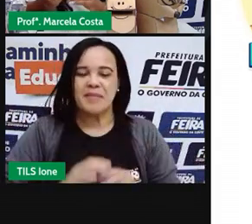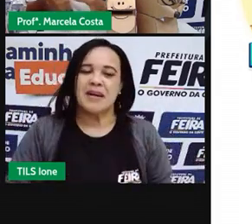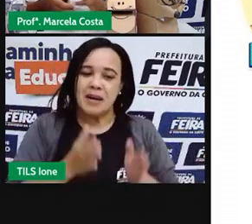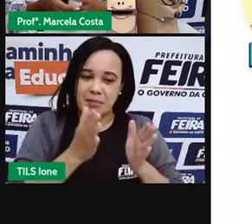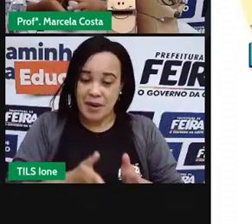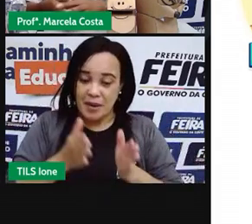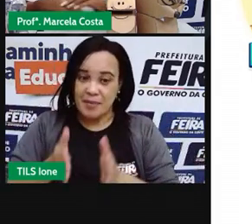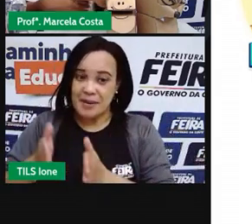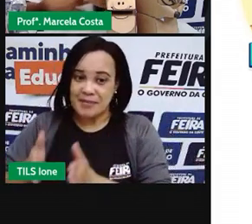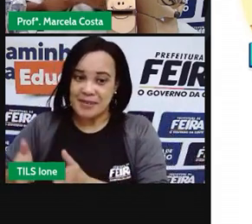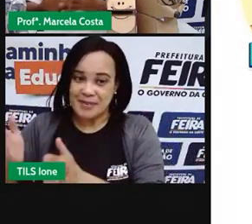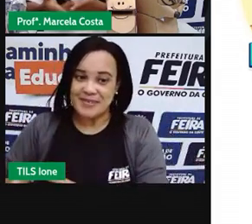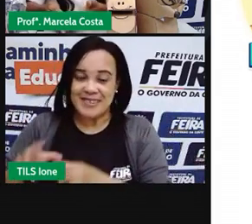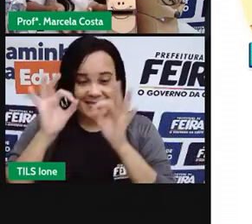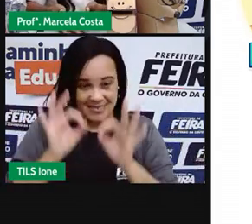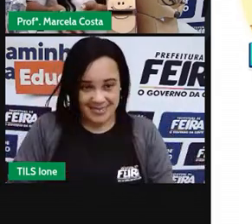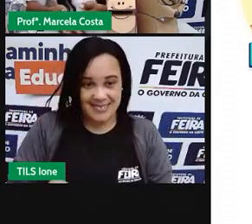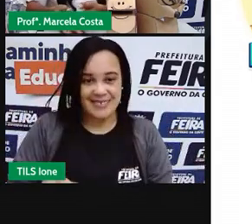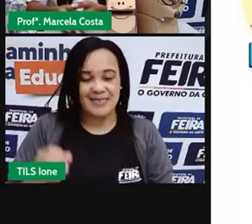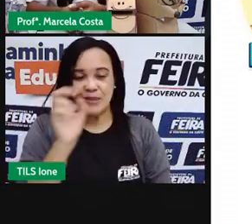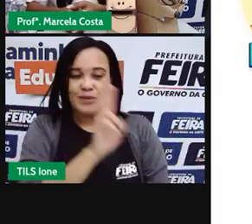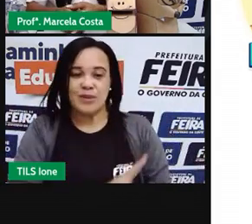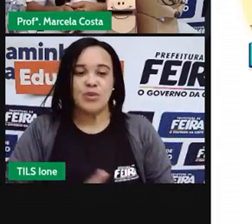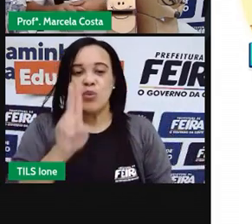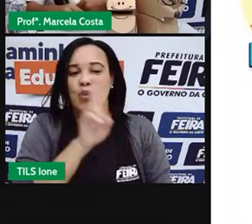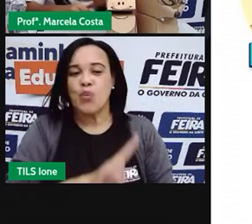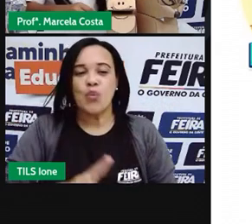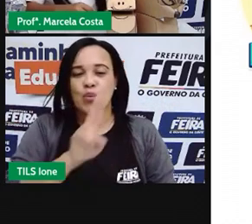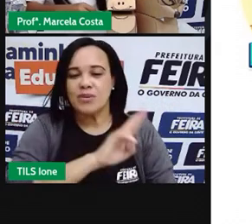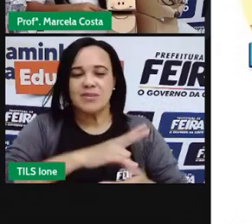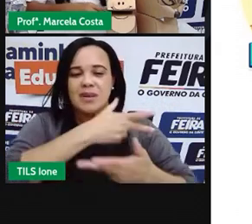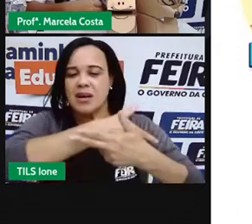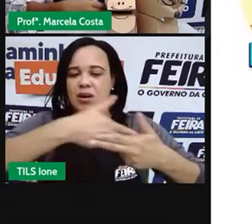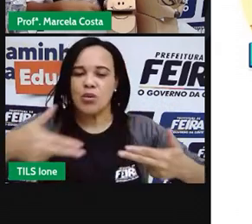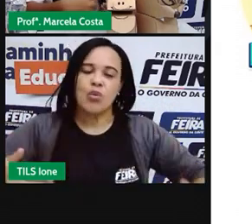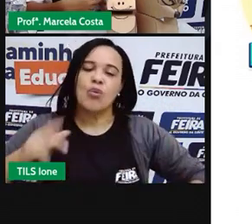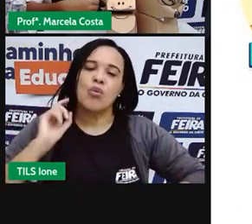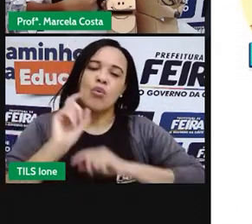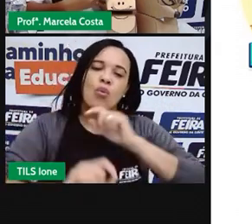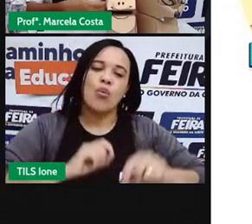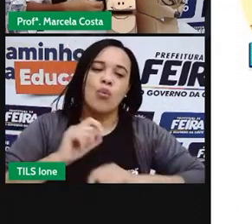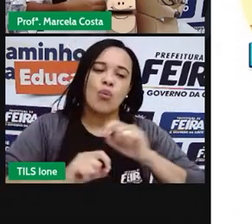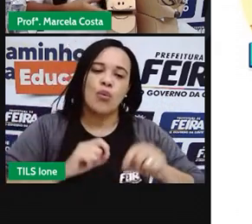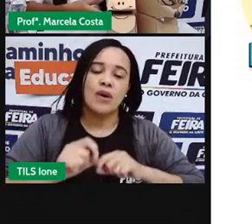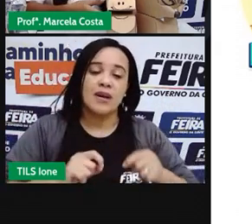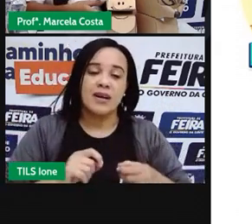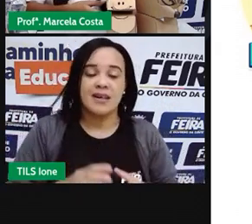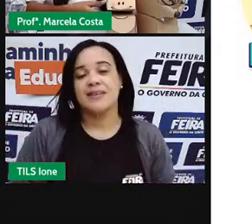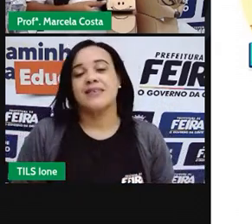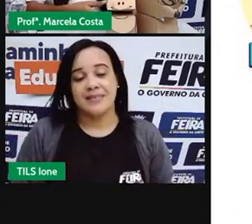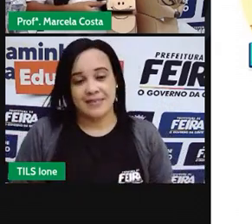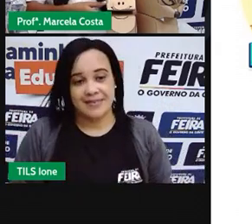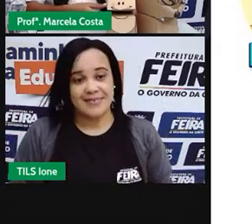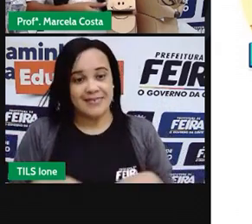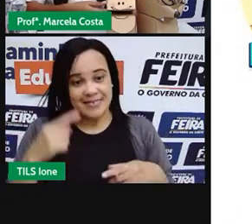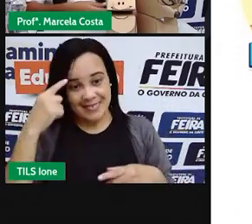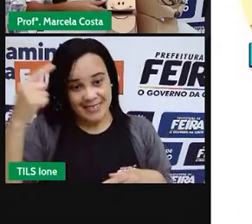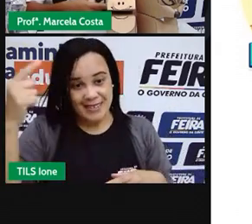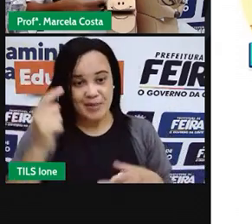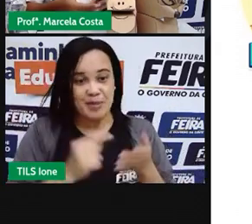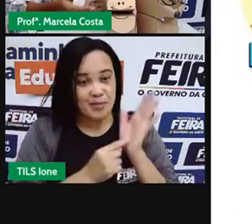utilizar ou objetos metafóricos como alguns que eu mostrei para vocês